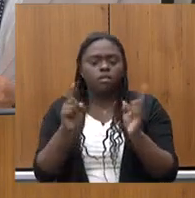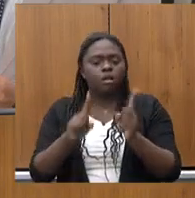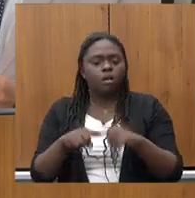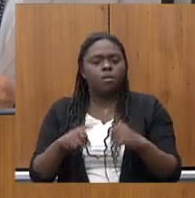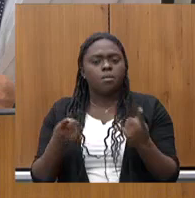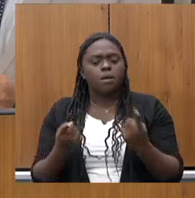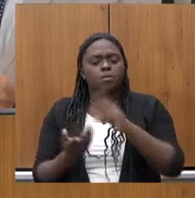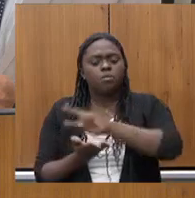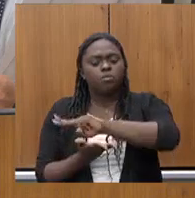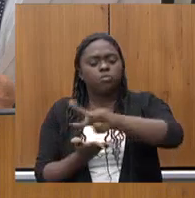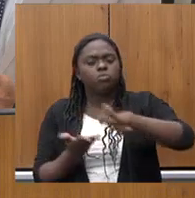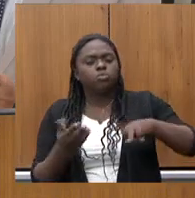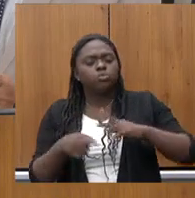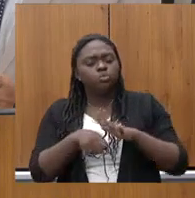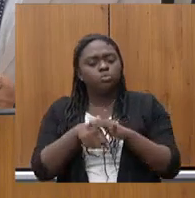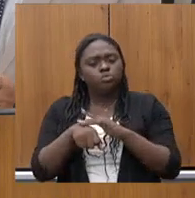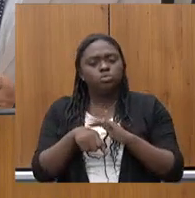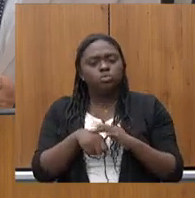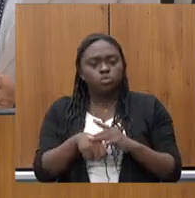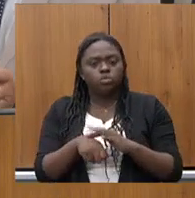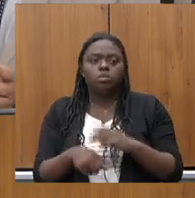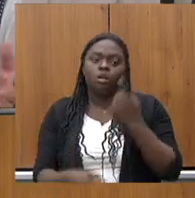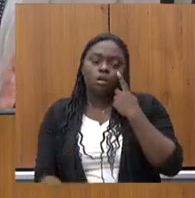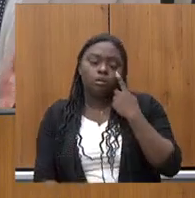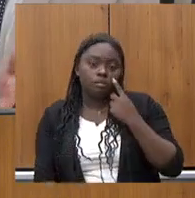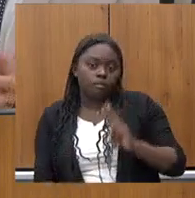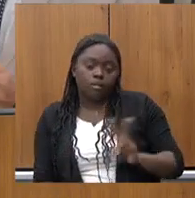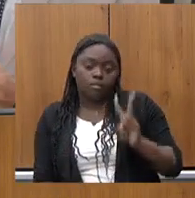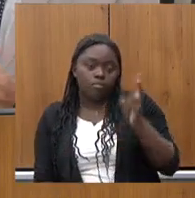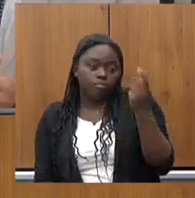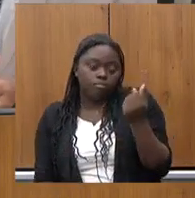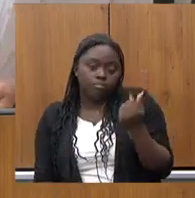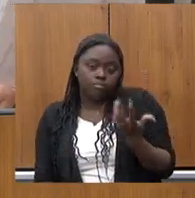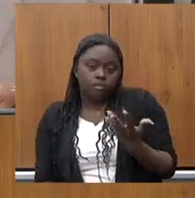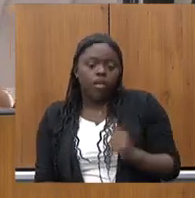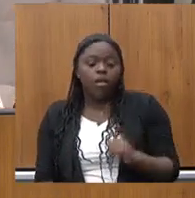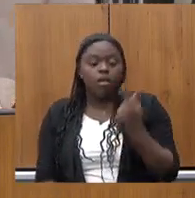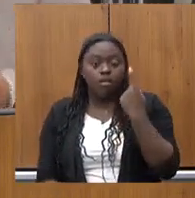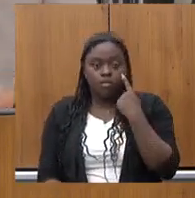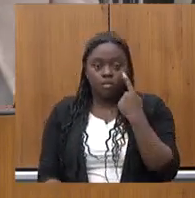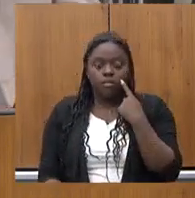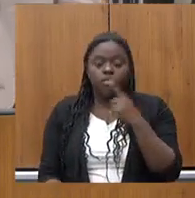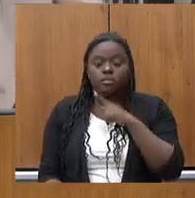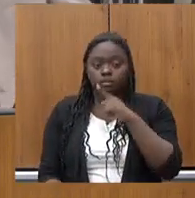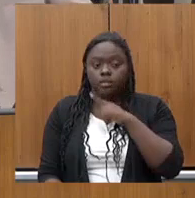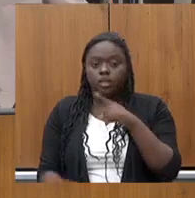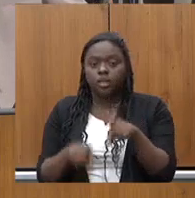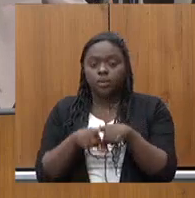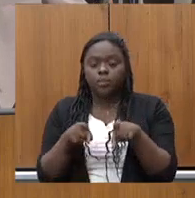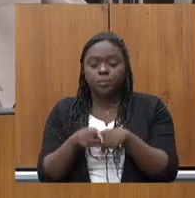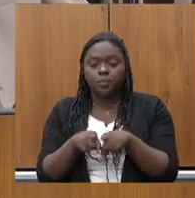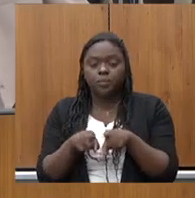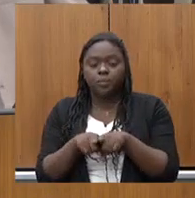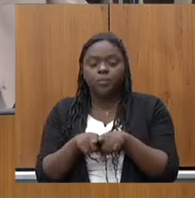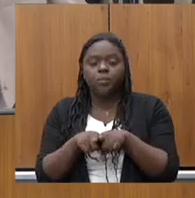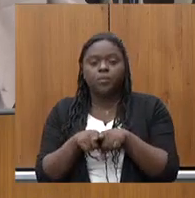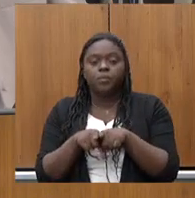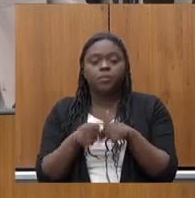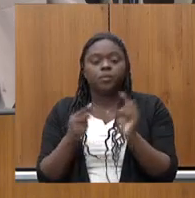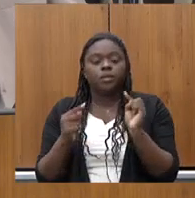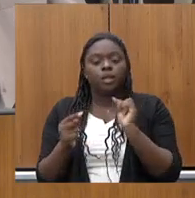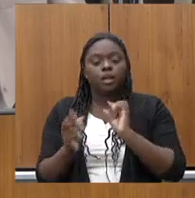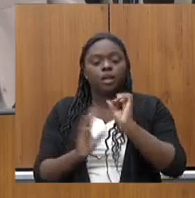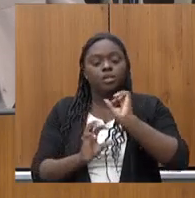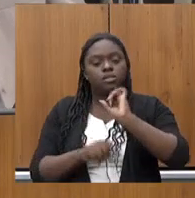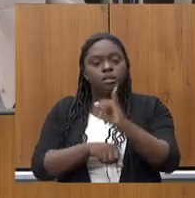diversas outras doenças e aí eu vejo valor nós temos também este mecanismo